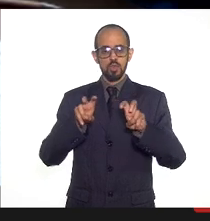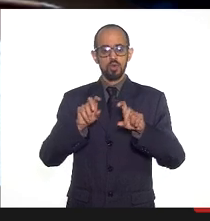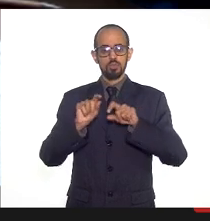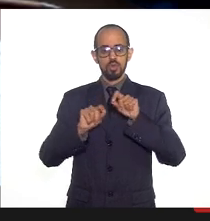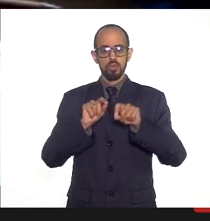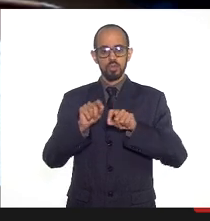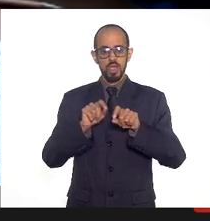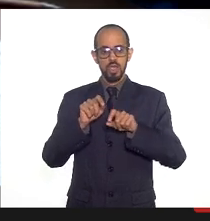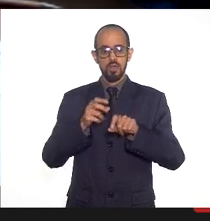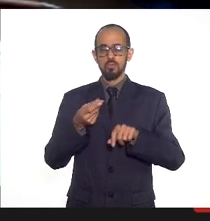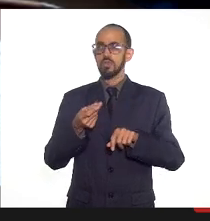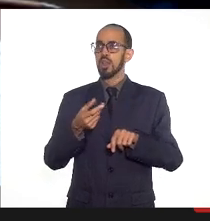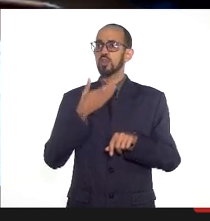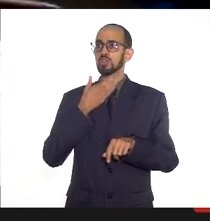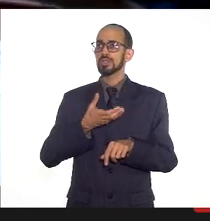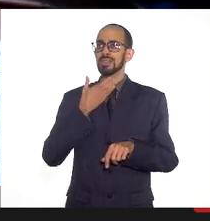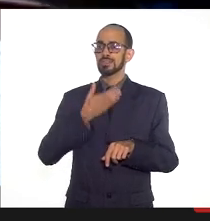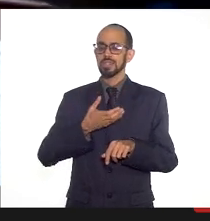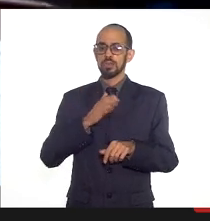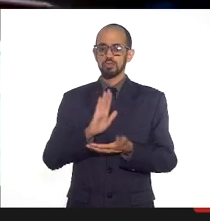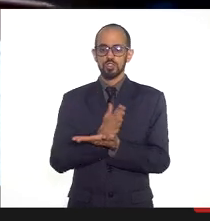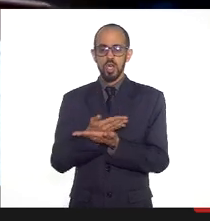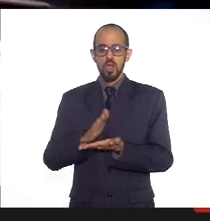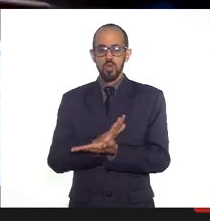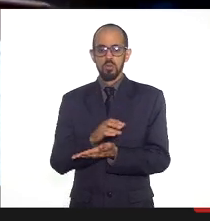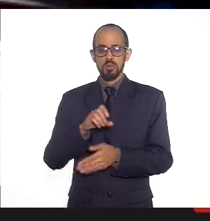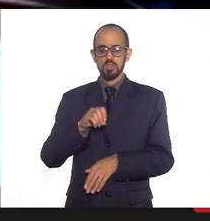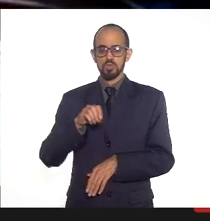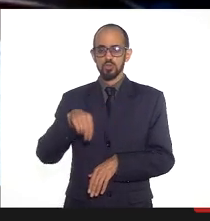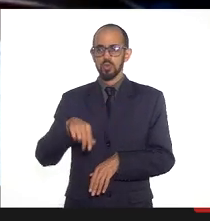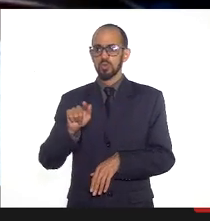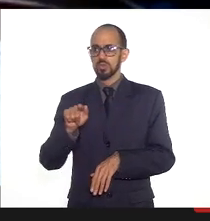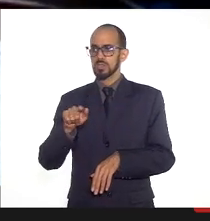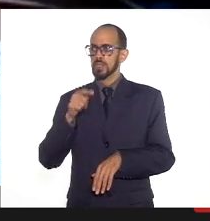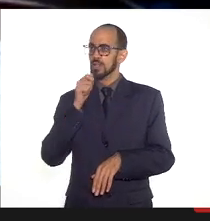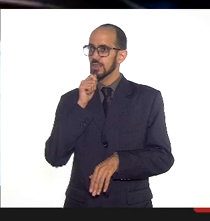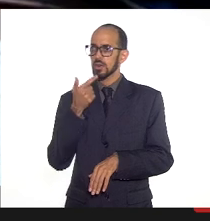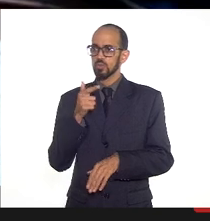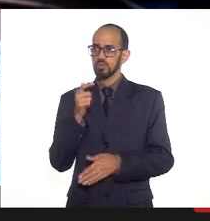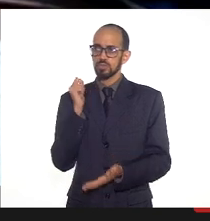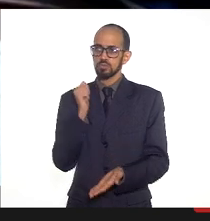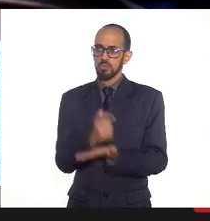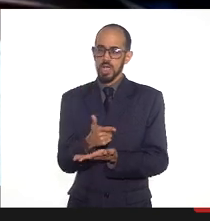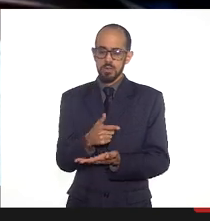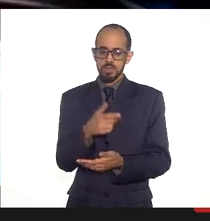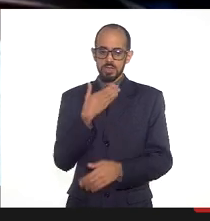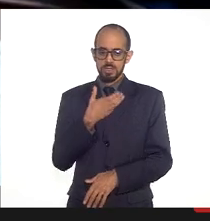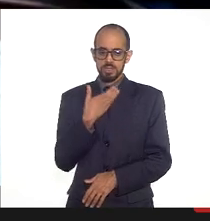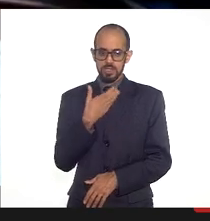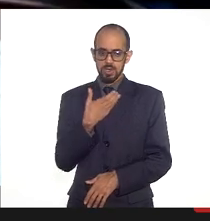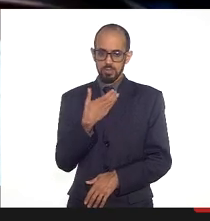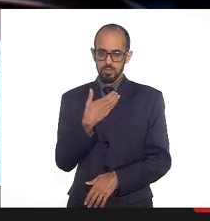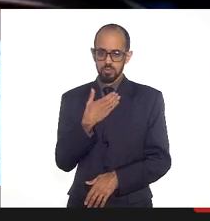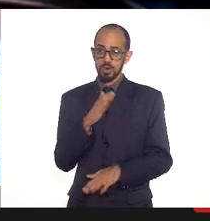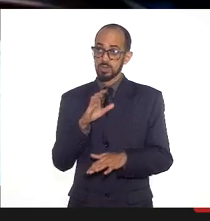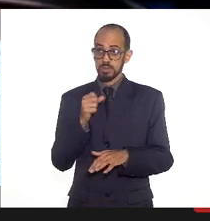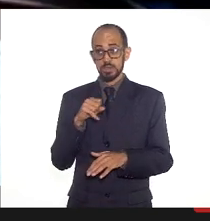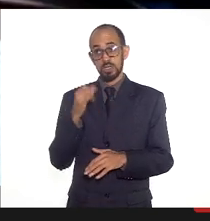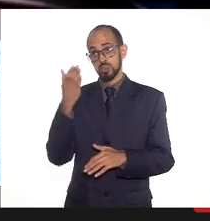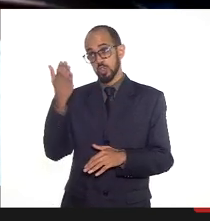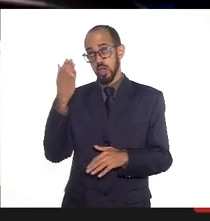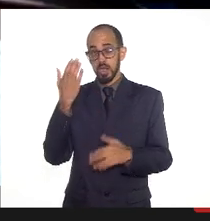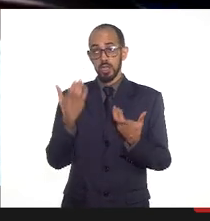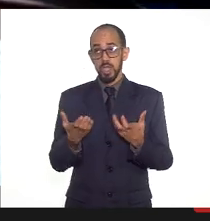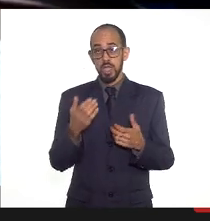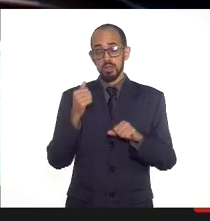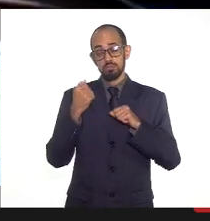ao valor de dezembro de algumas organizações sociais que não foram feitos pagamentos em dezembro. Mas a gente pode, se a senhora desejar, a gente pode